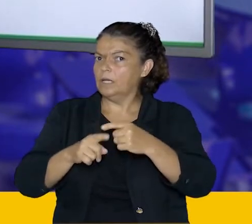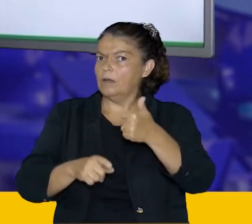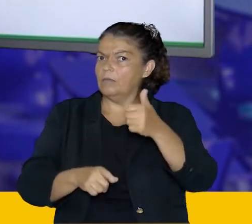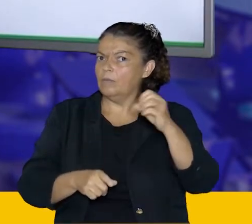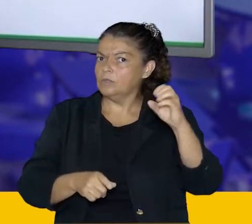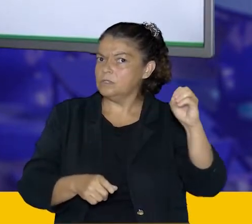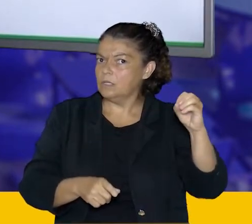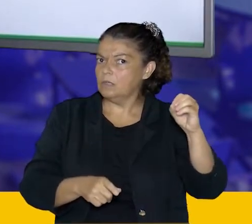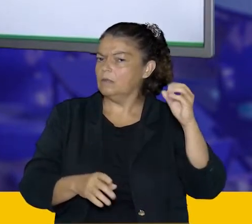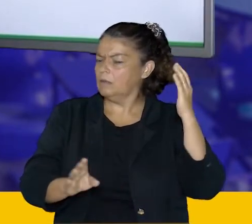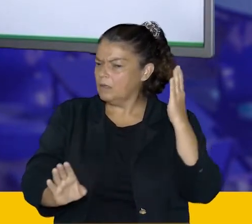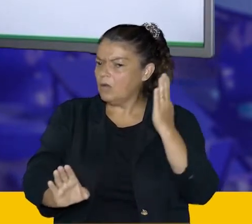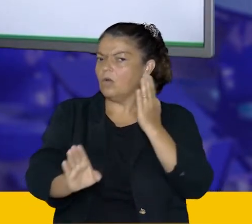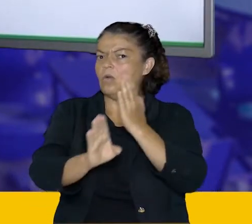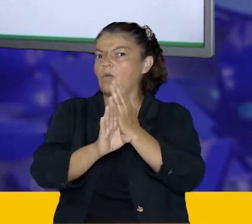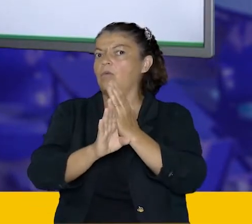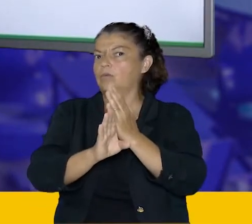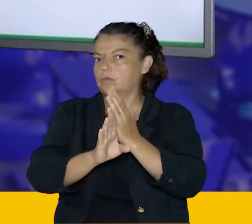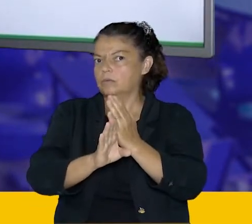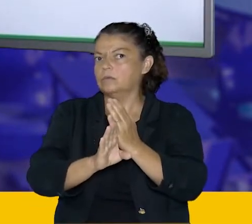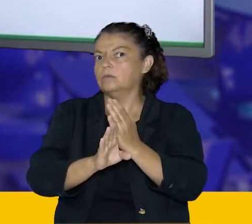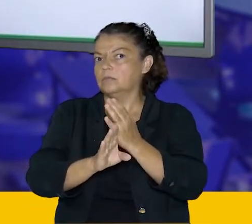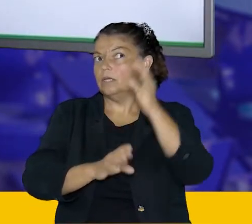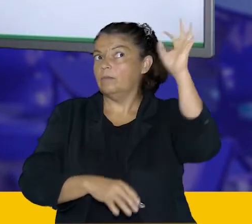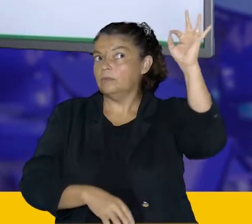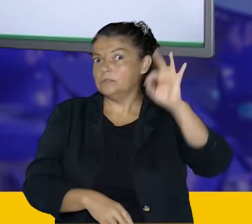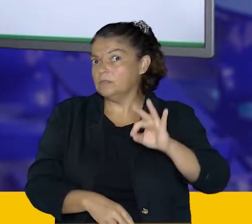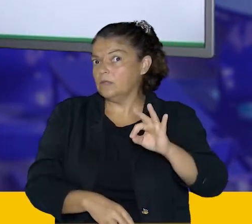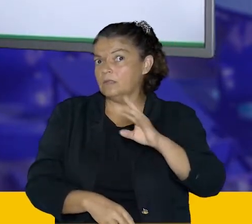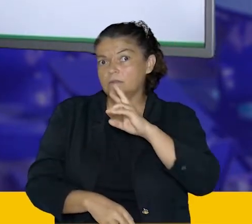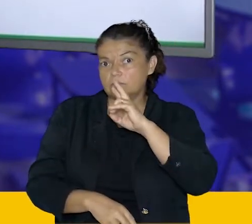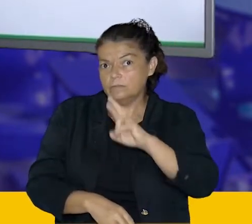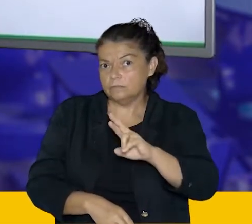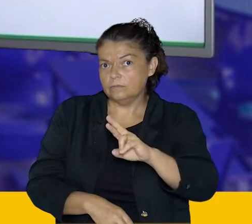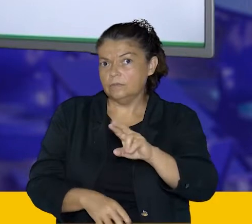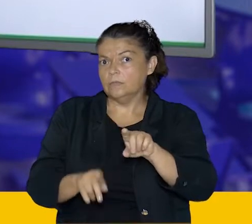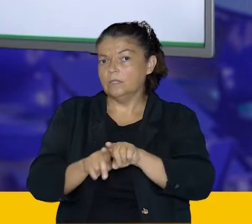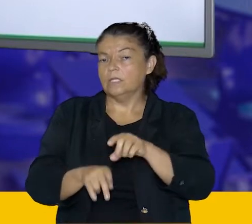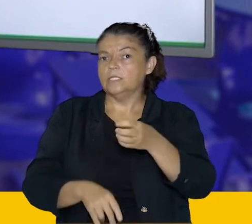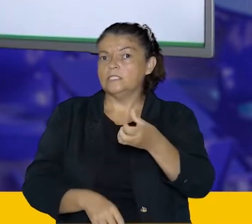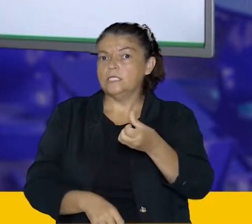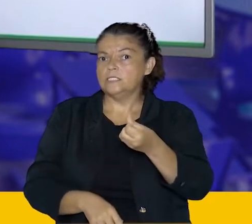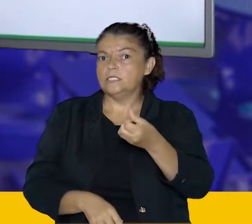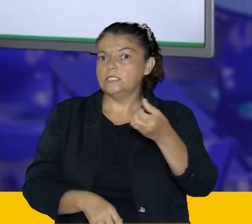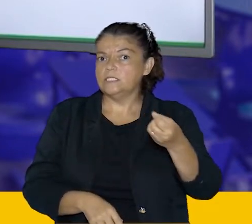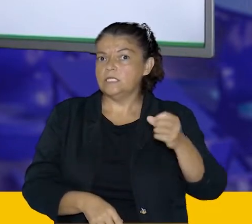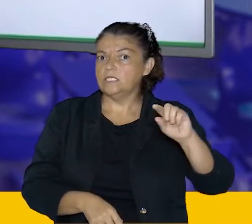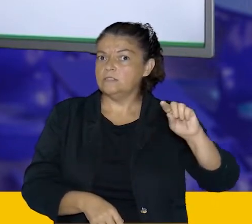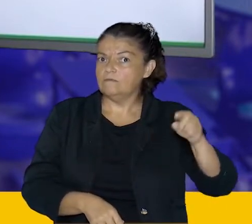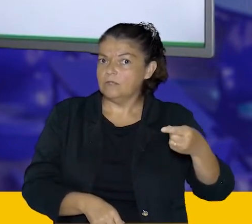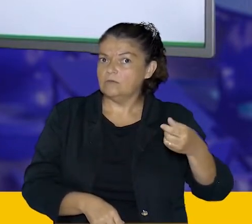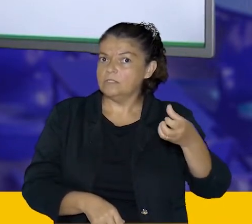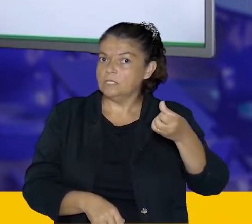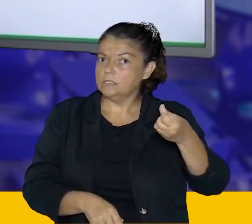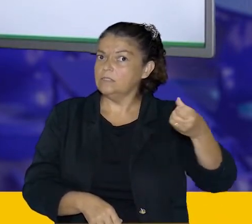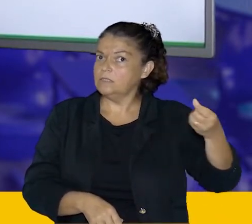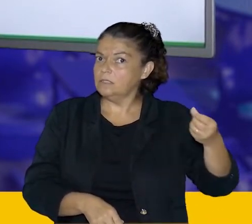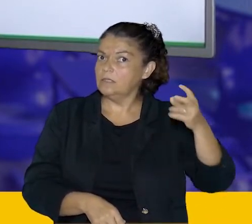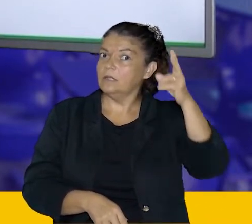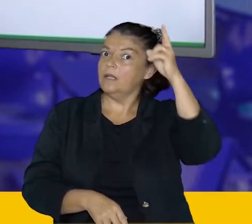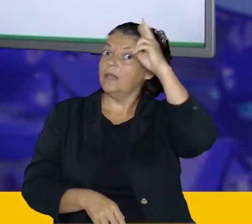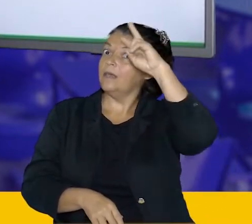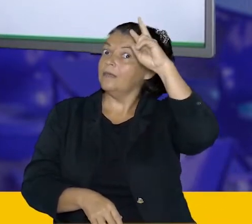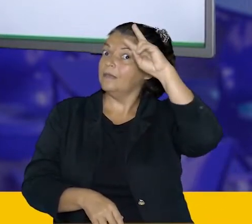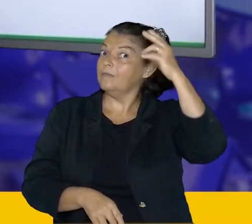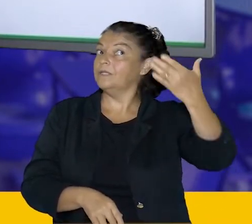Ao multiplicar por 100, a gente já encontra o nosso valor percentual. E aqui está que é 66,66. Mas